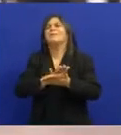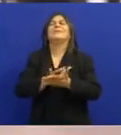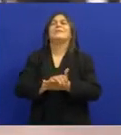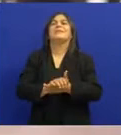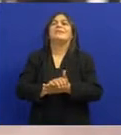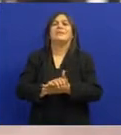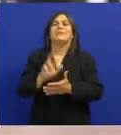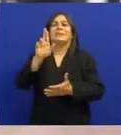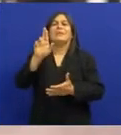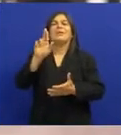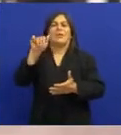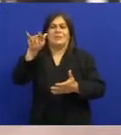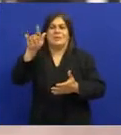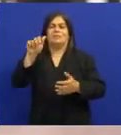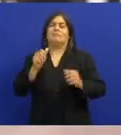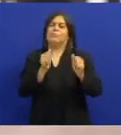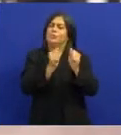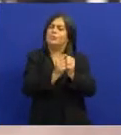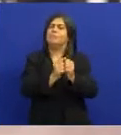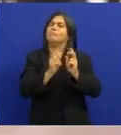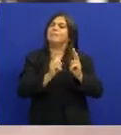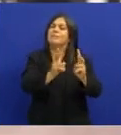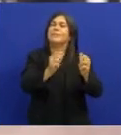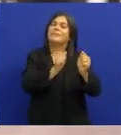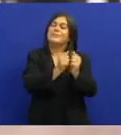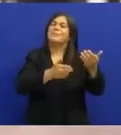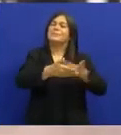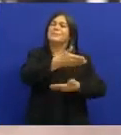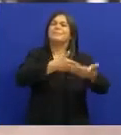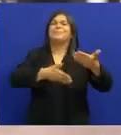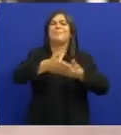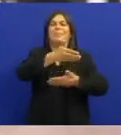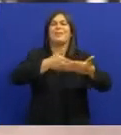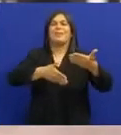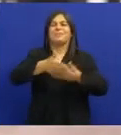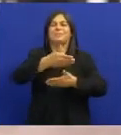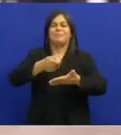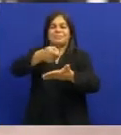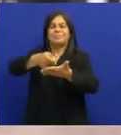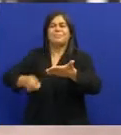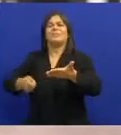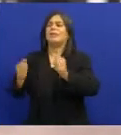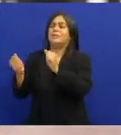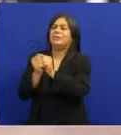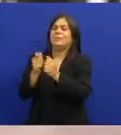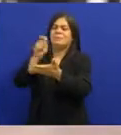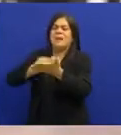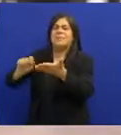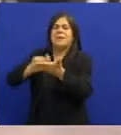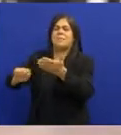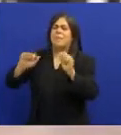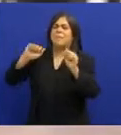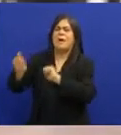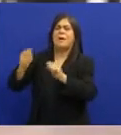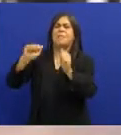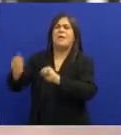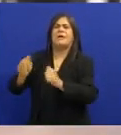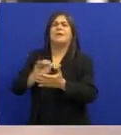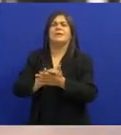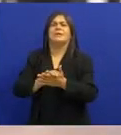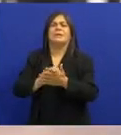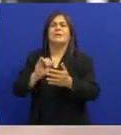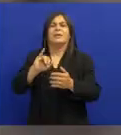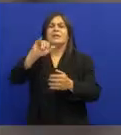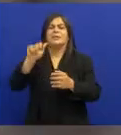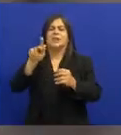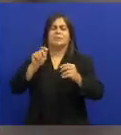encopar Foi o Rosil O Rosil que conviveu mais com ele E além de ter convivido Feio aquele rojão No estilo dele Ele adaptou-se ao estilo